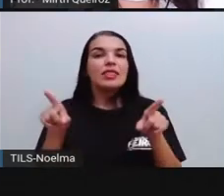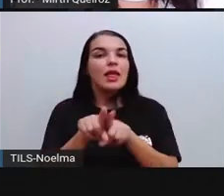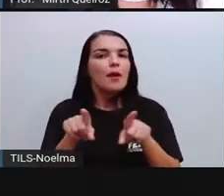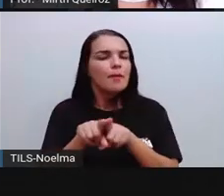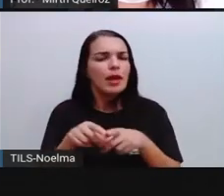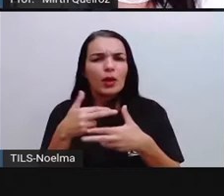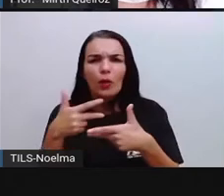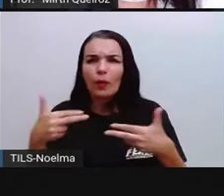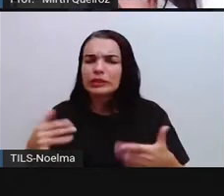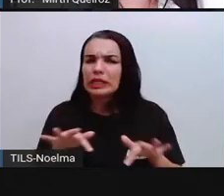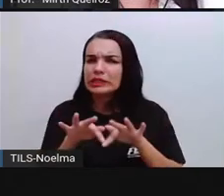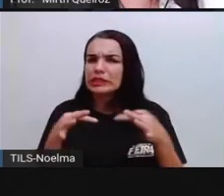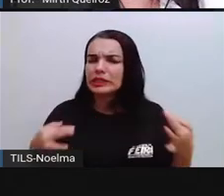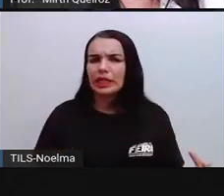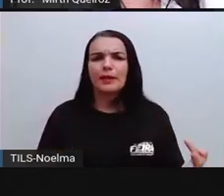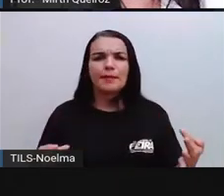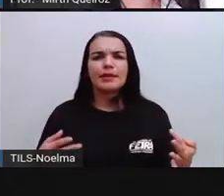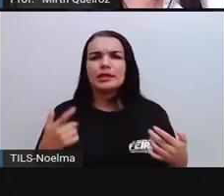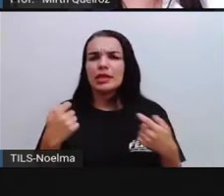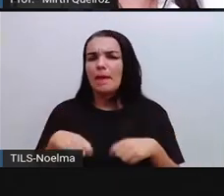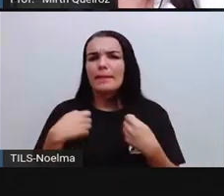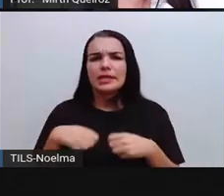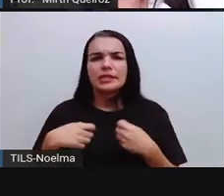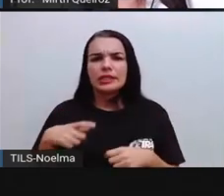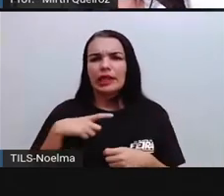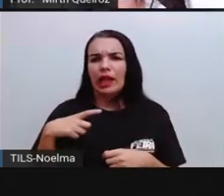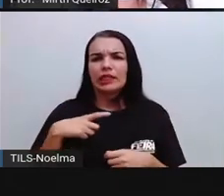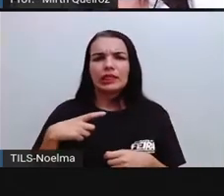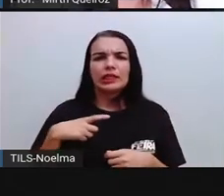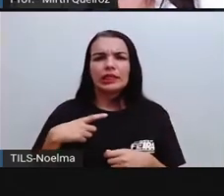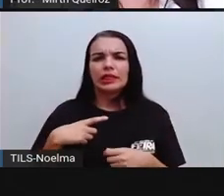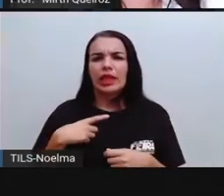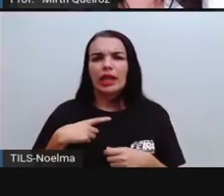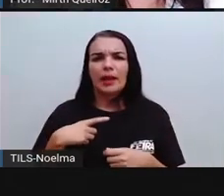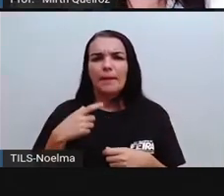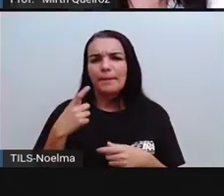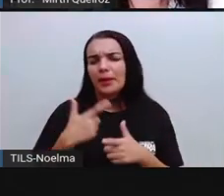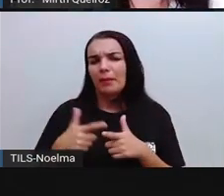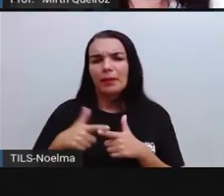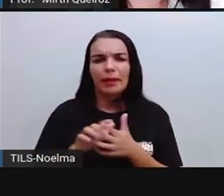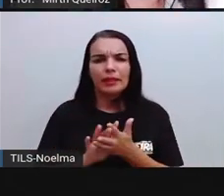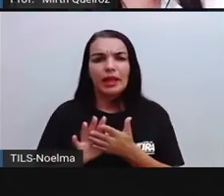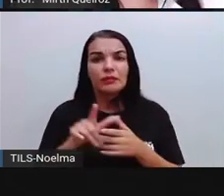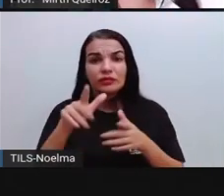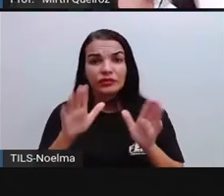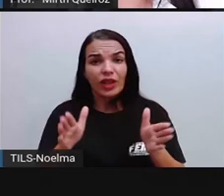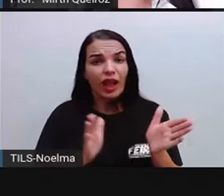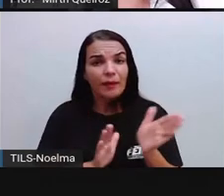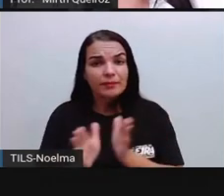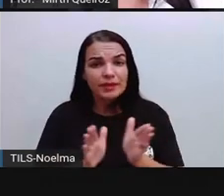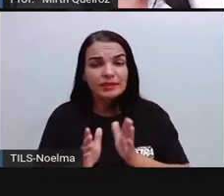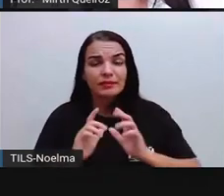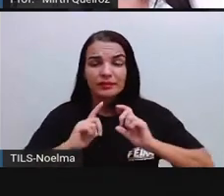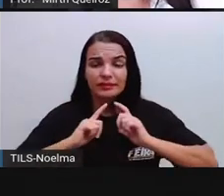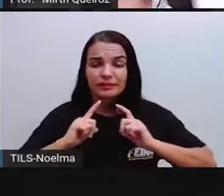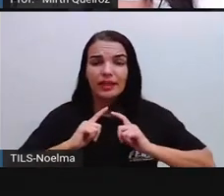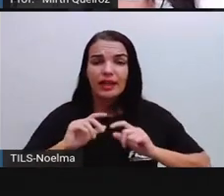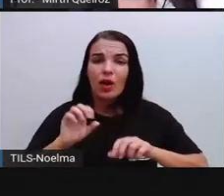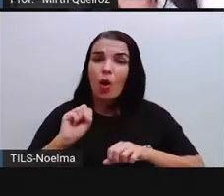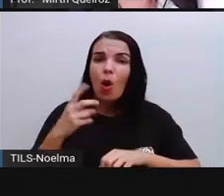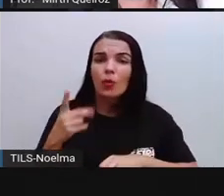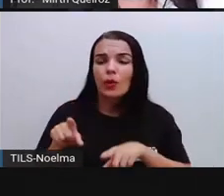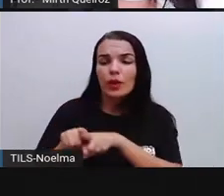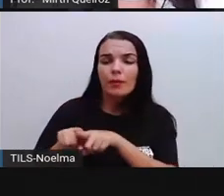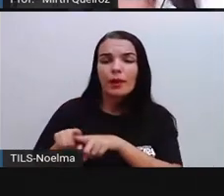materiais simples, são materiais que são acessíveis, que às vezes vocês já têm, ou o irmãozinho tem também.